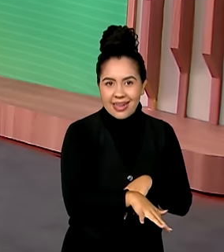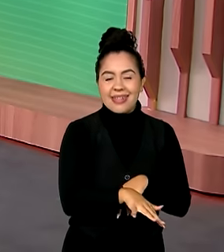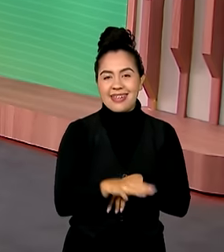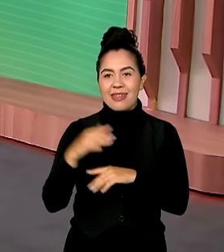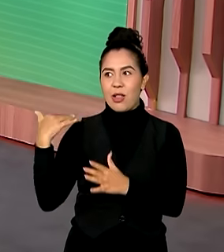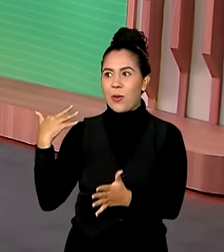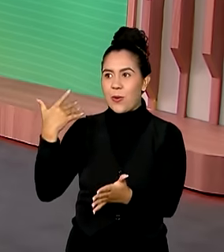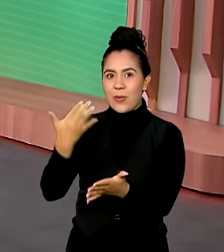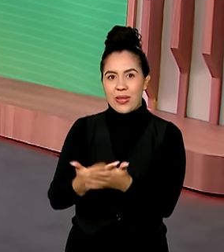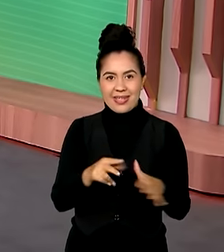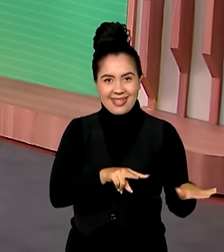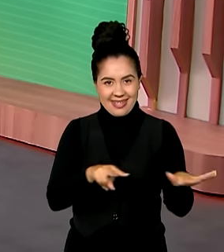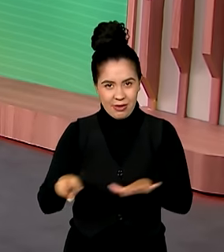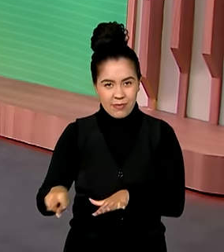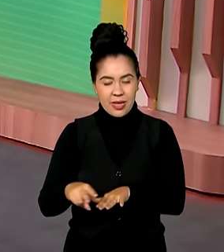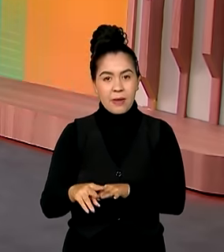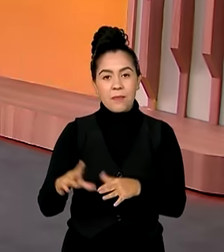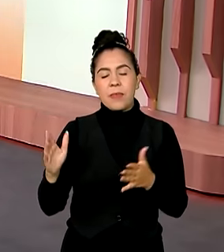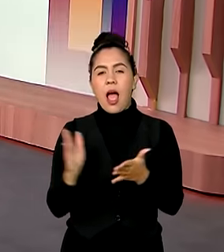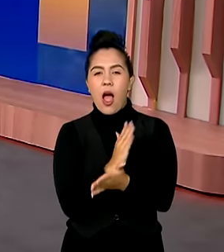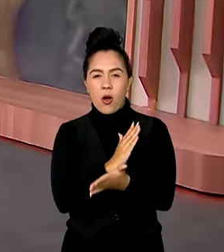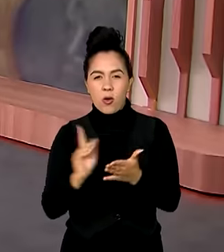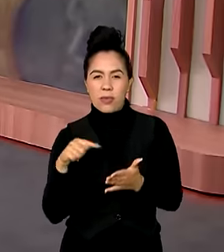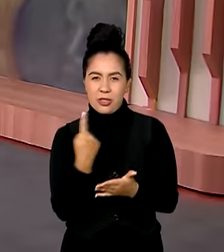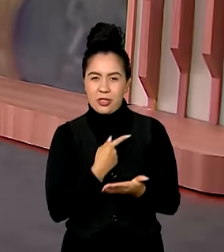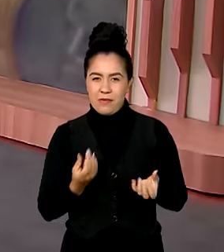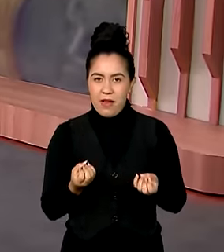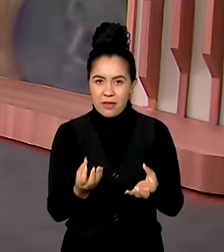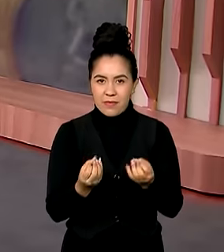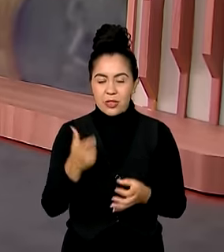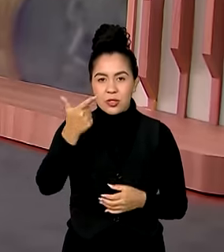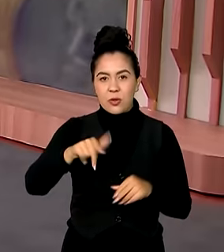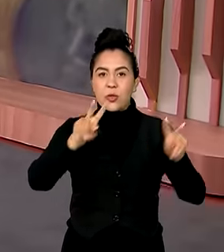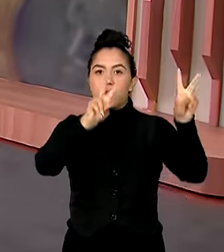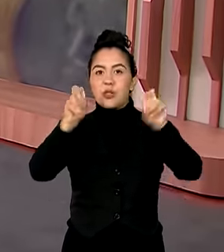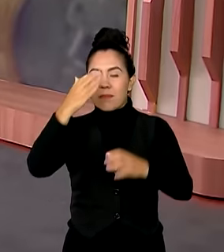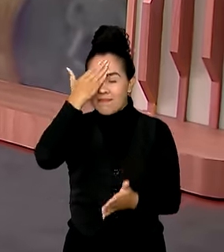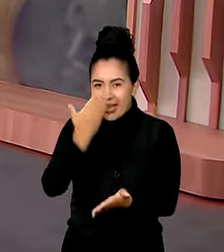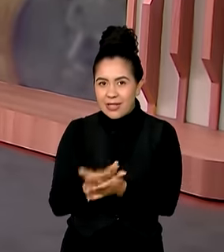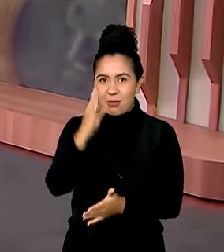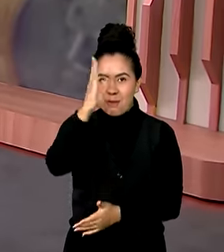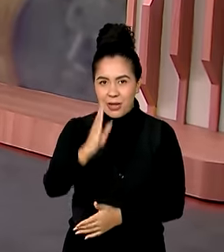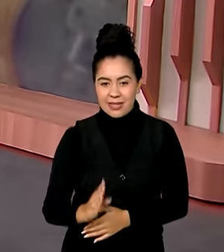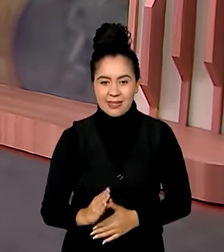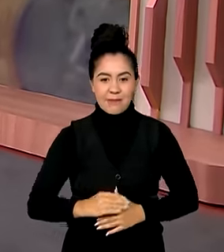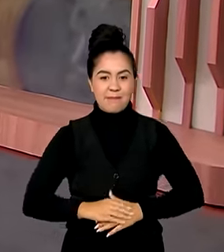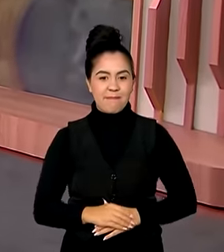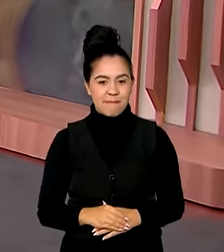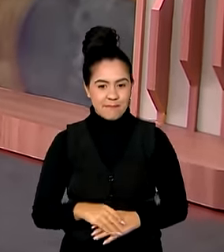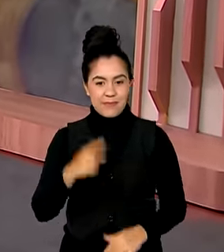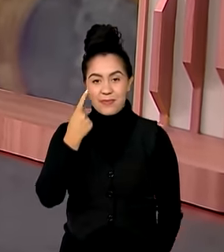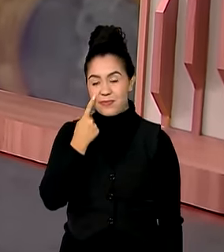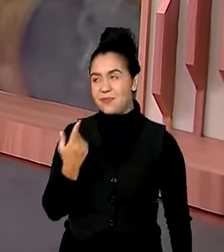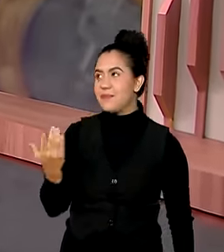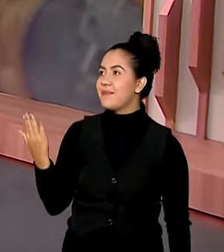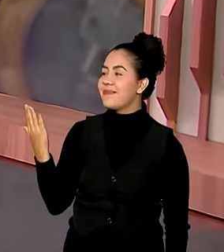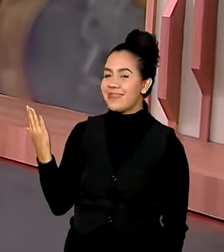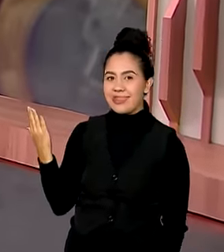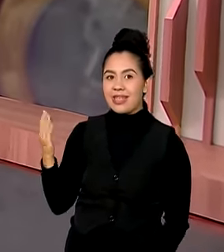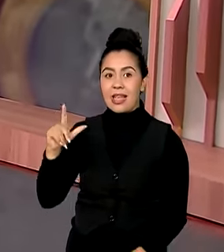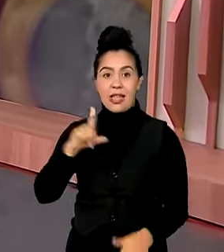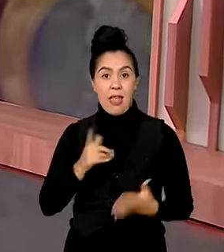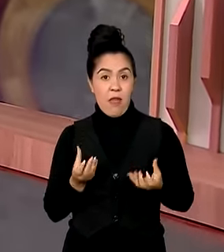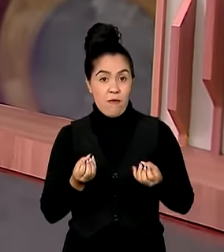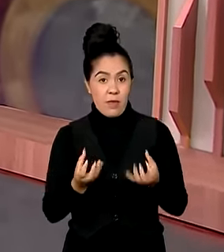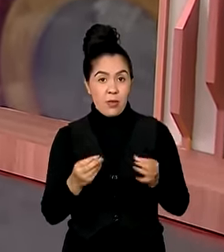Então, a gente vai relembrar algumas delas agora no quadro Fé no Brasil. Aí você vê, a gente começa pelos dados